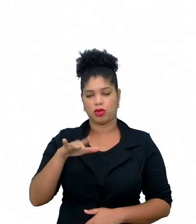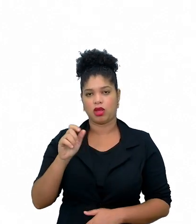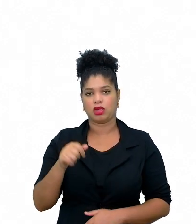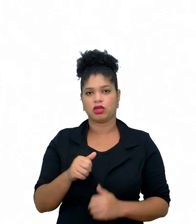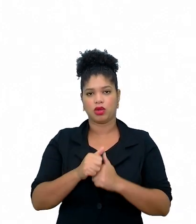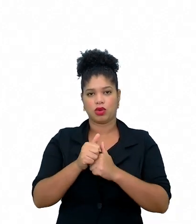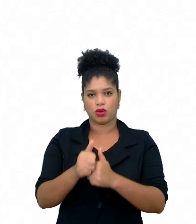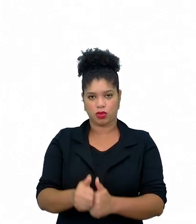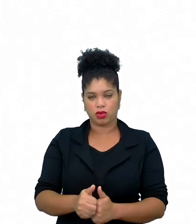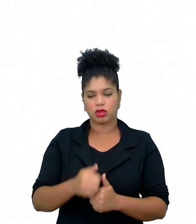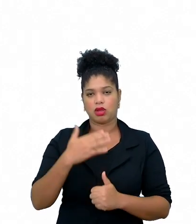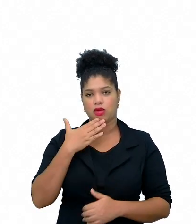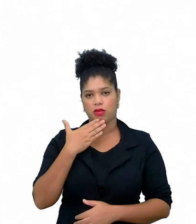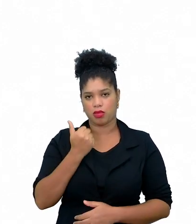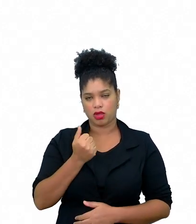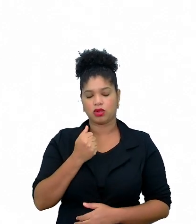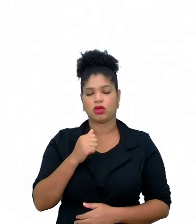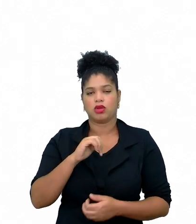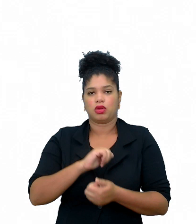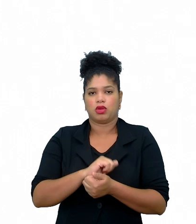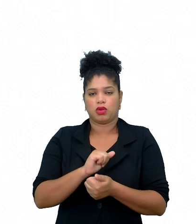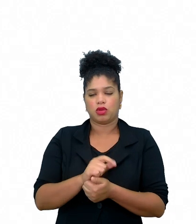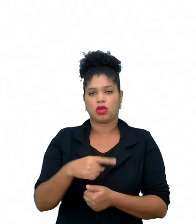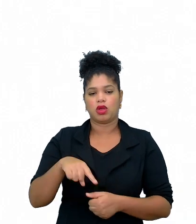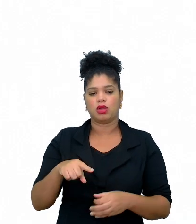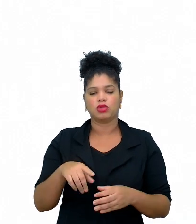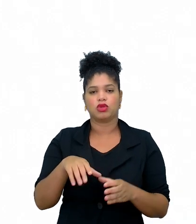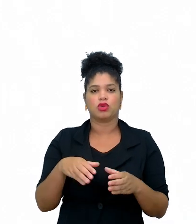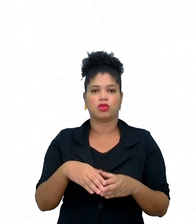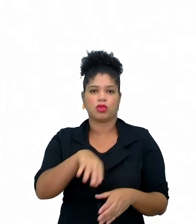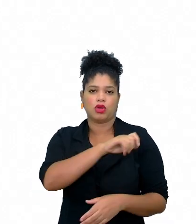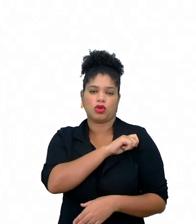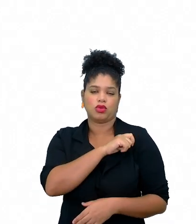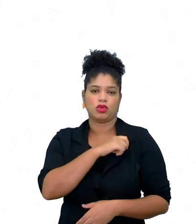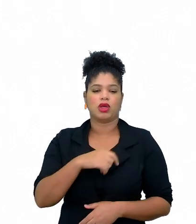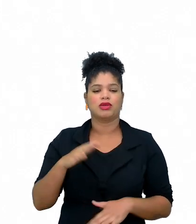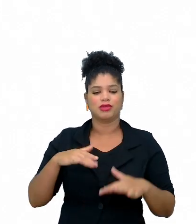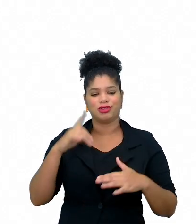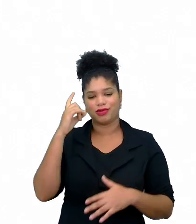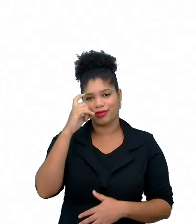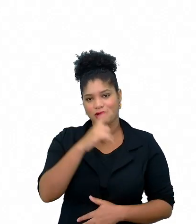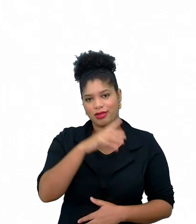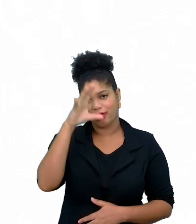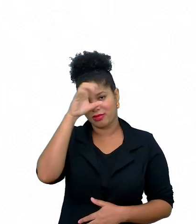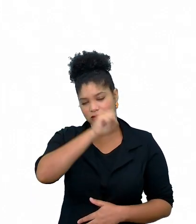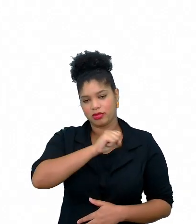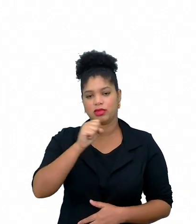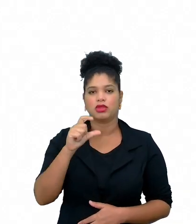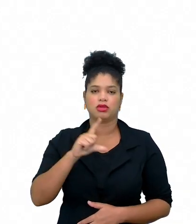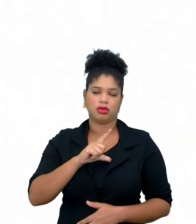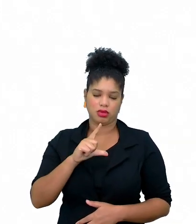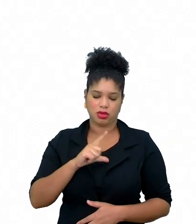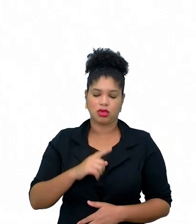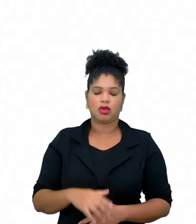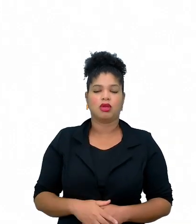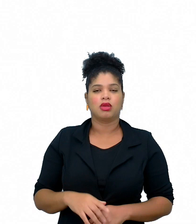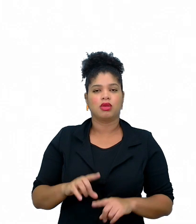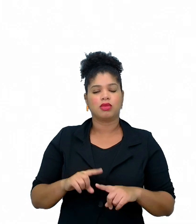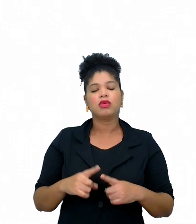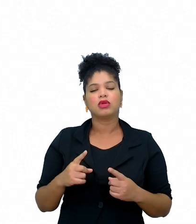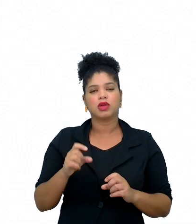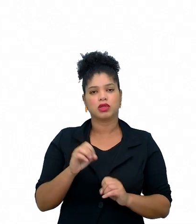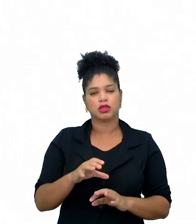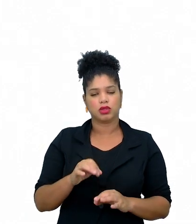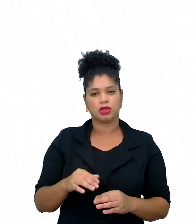acompanhamento mais eficaz para alunos com, para os alunos com maiores dificuldades de aprendizagem. Então, eles têm um ensino mais